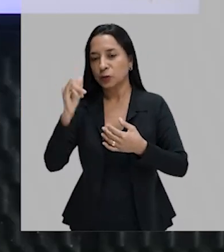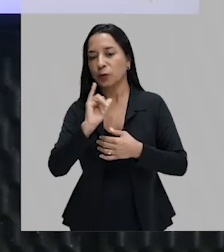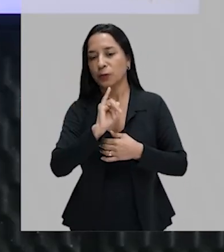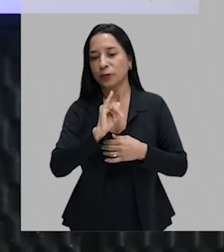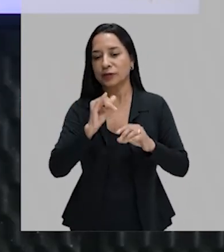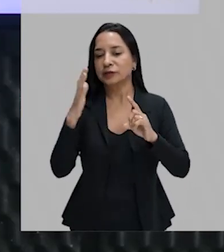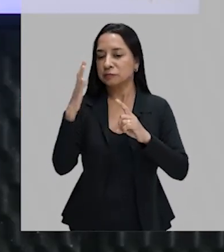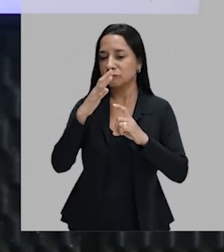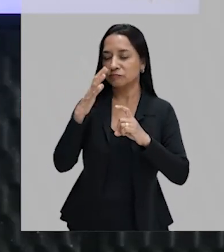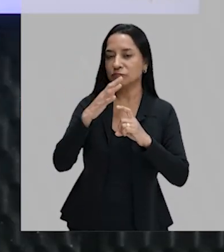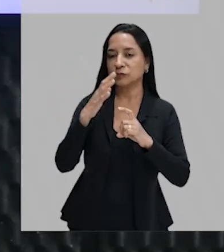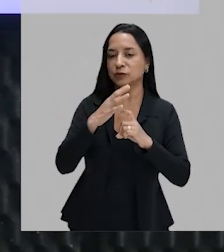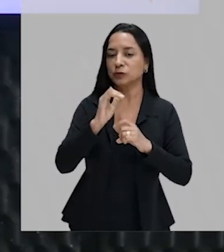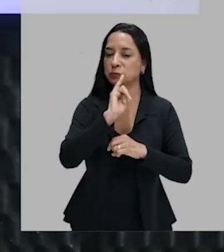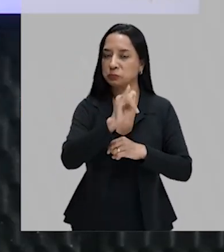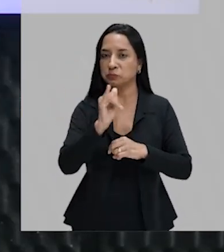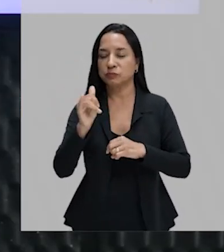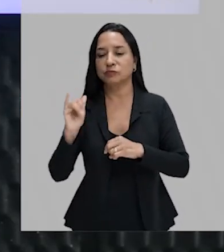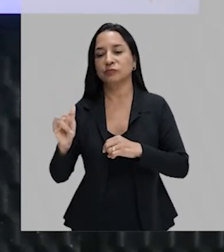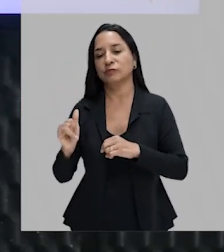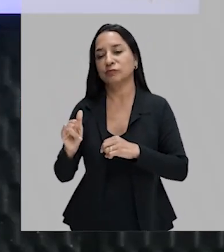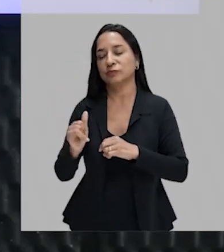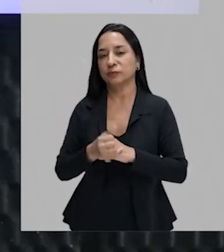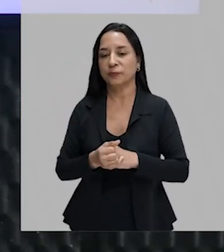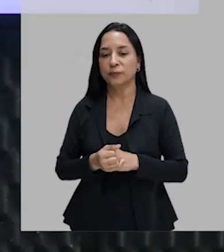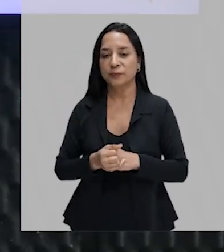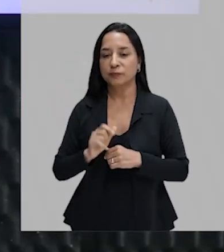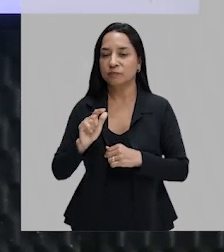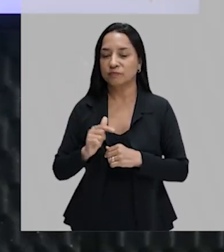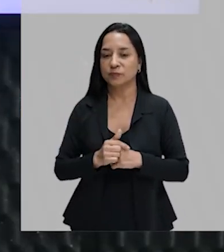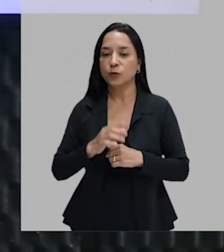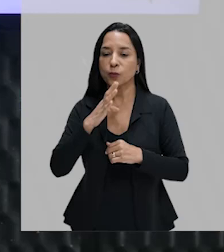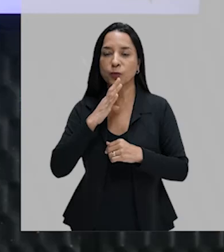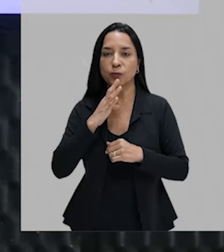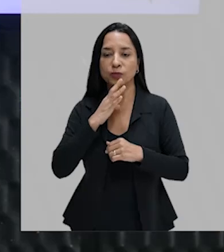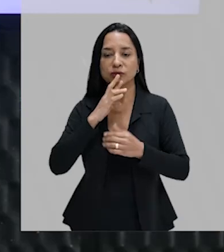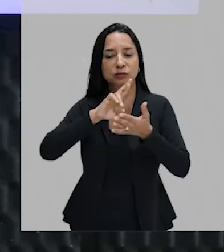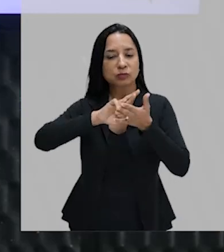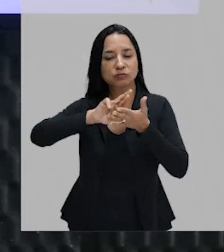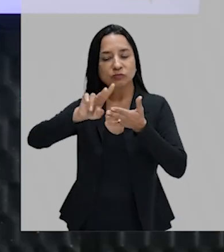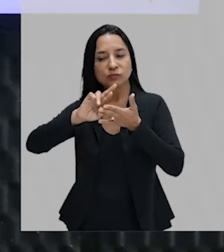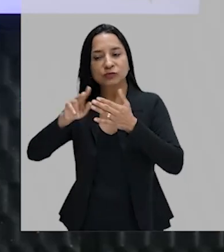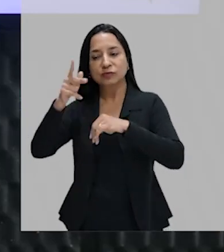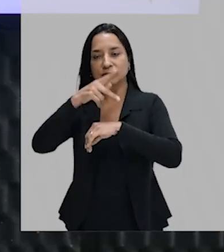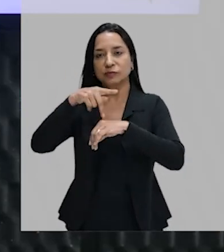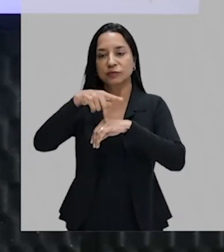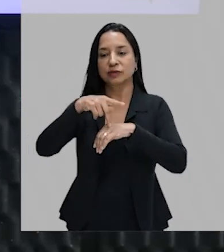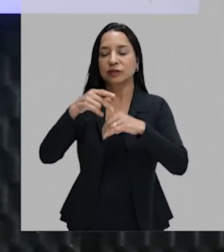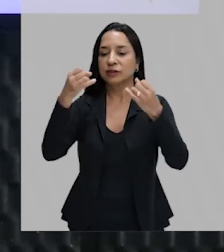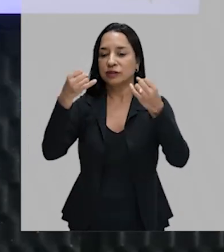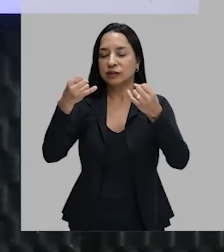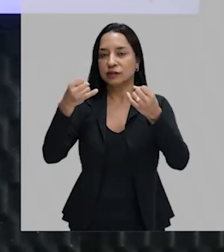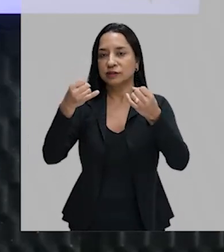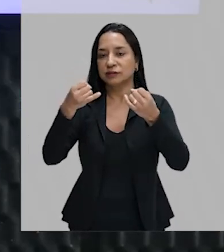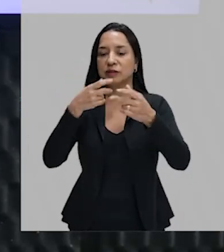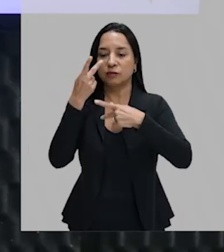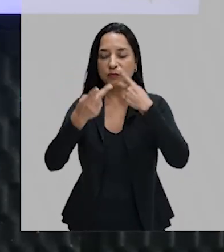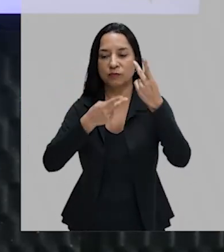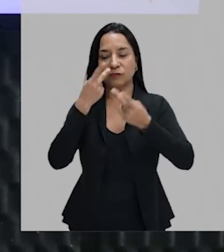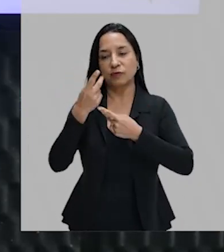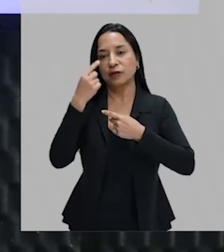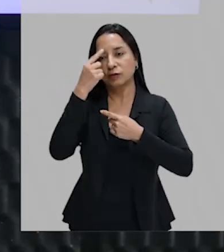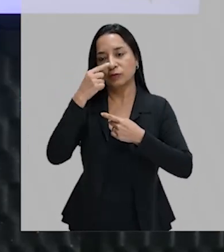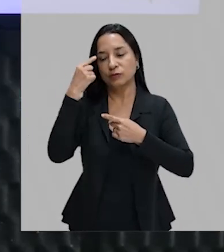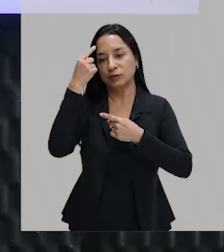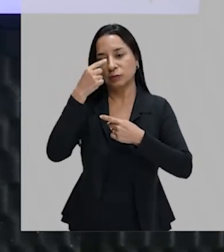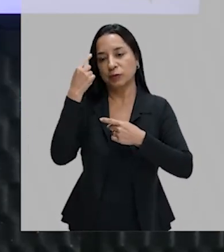mais um trechinho para vocês conhecerem as lendas e mitos dos diversos países que falam o espanhol, dos diversos países